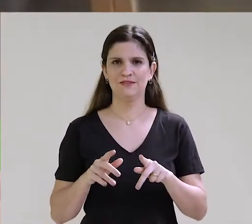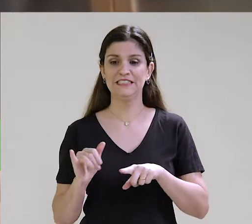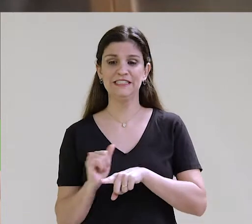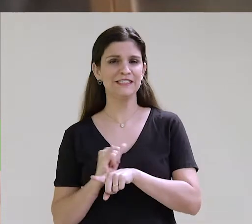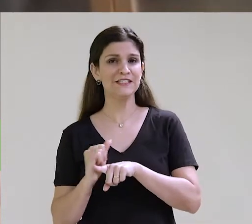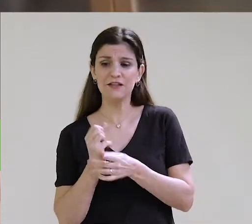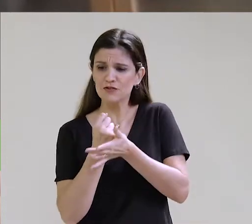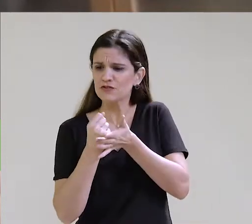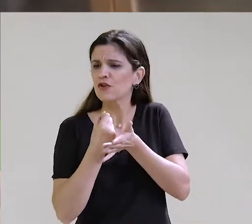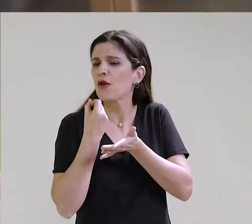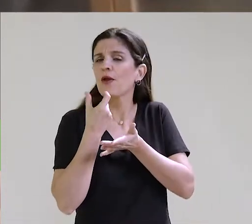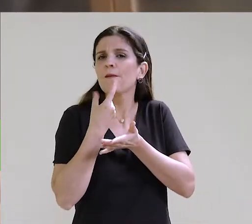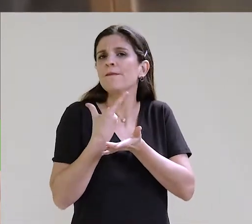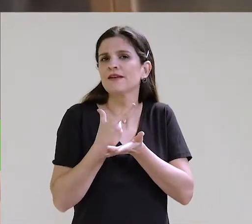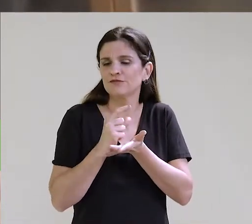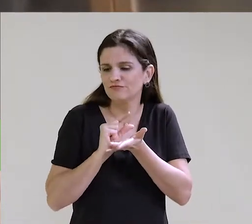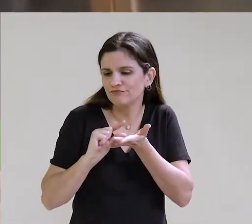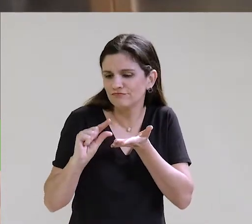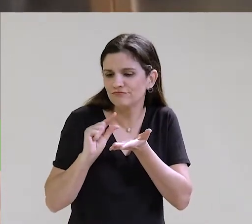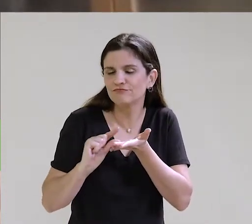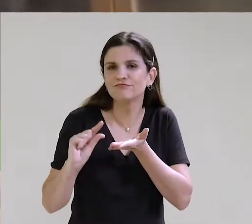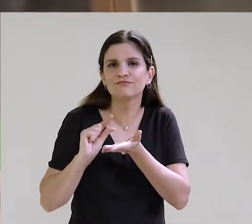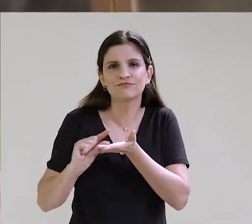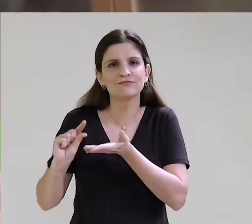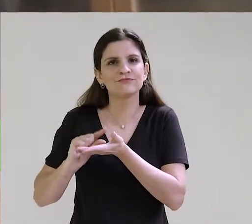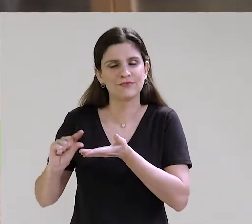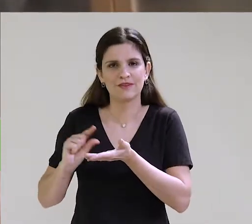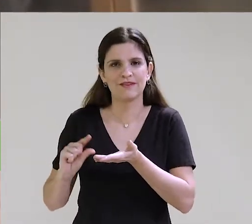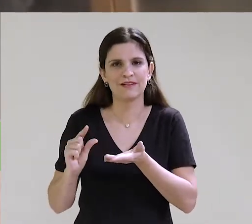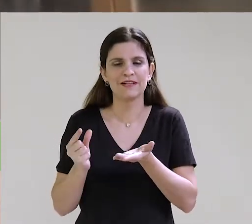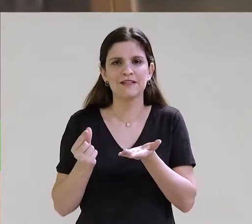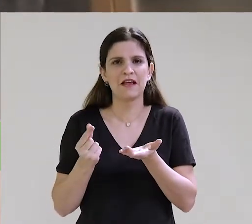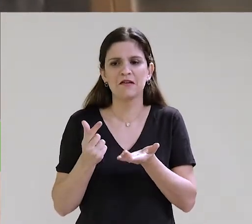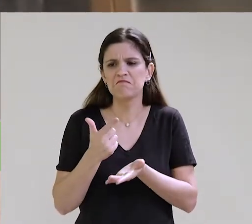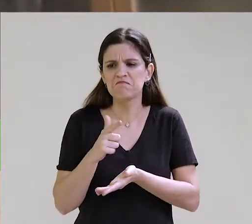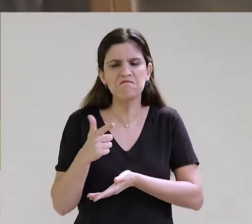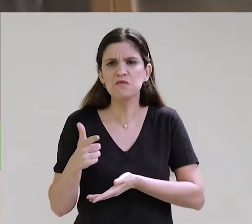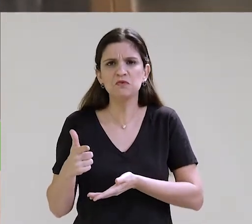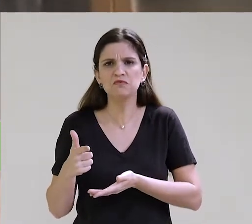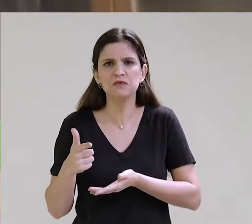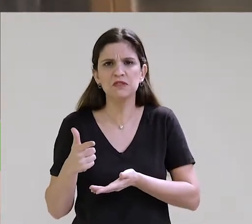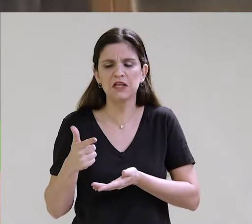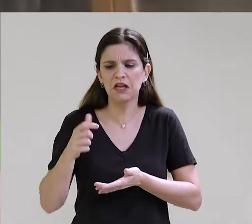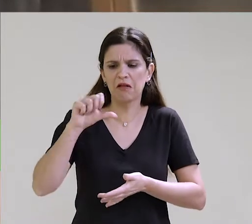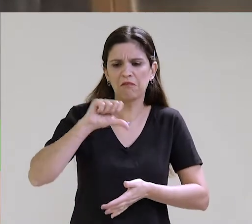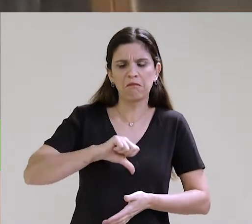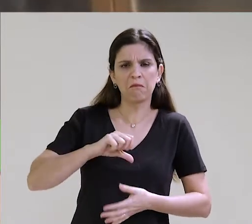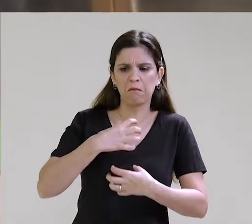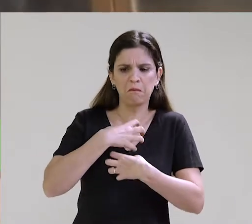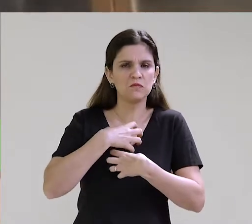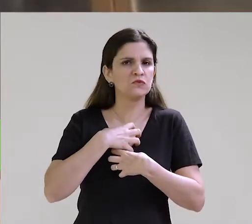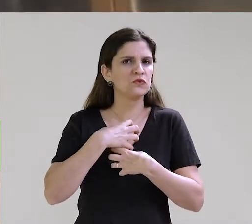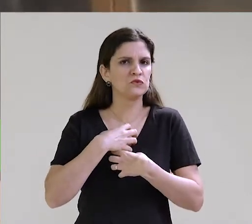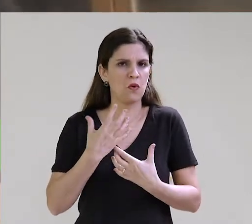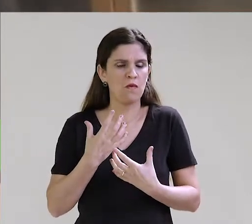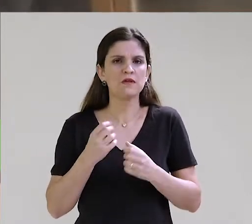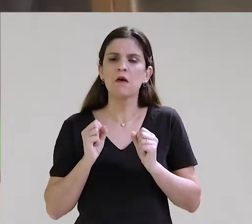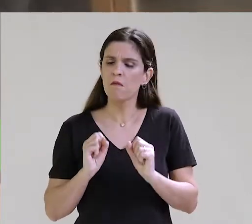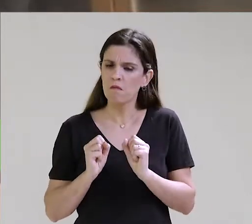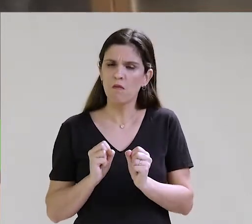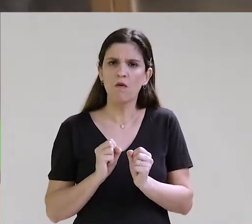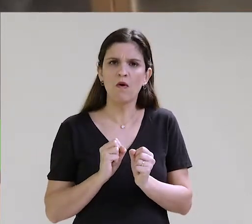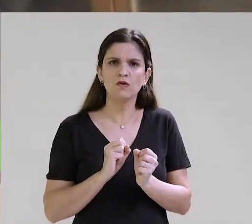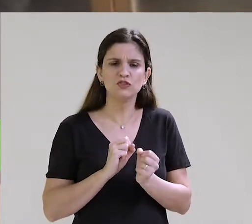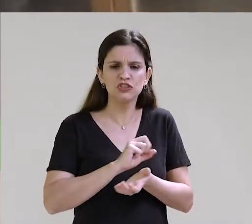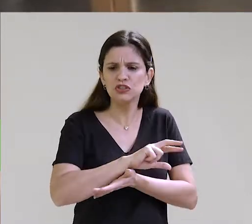acesso a essa estratégia terapêutica, que é isenta de riscos, que é distribuída para todas as